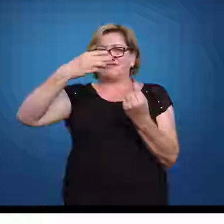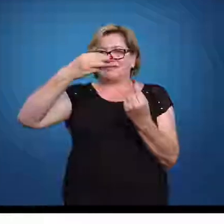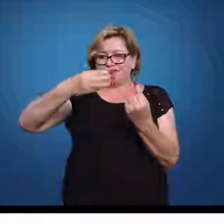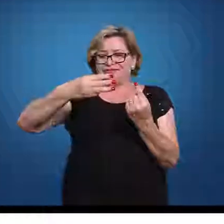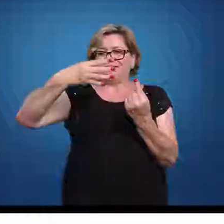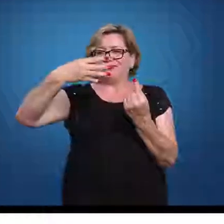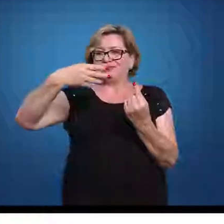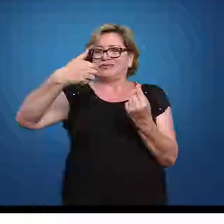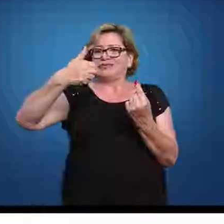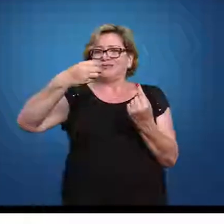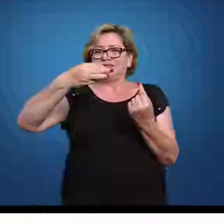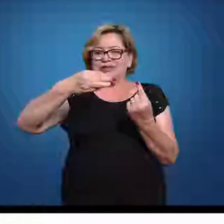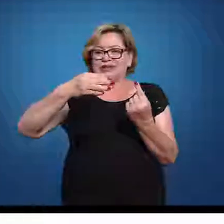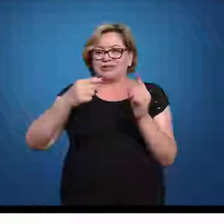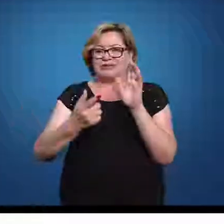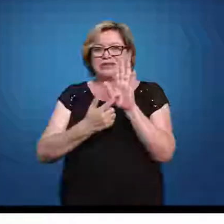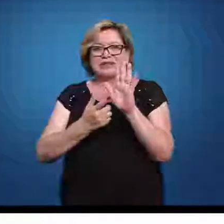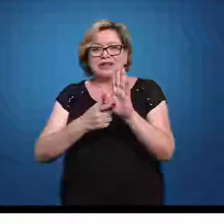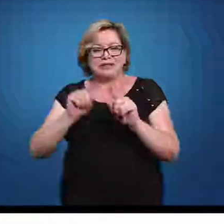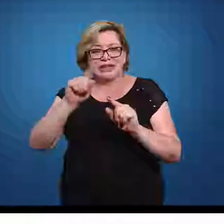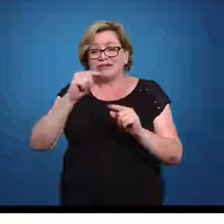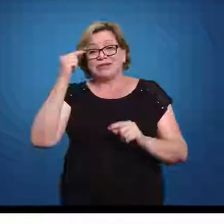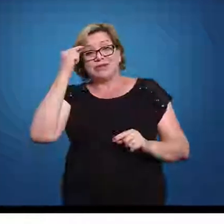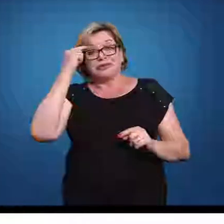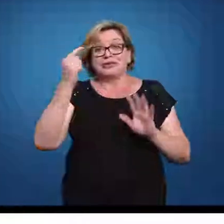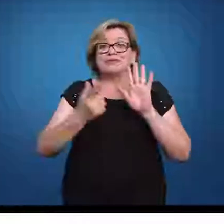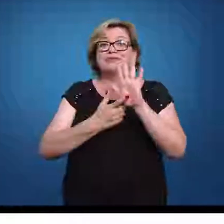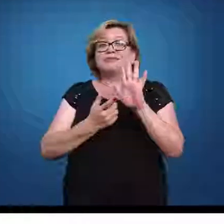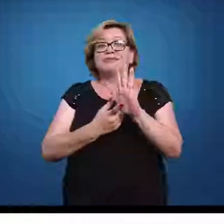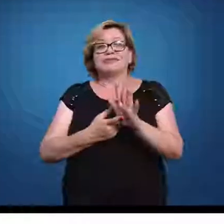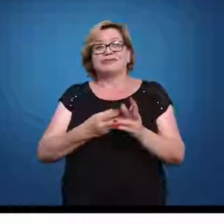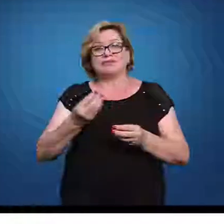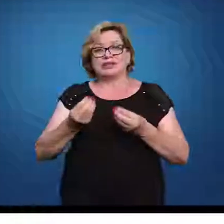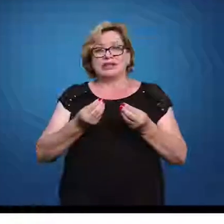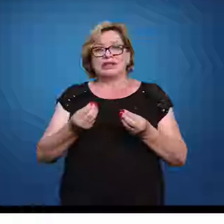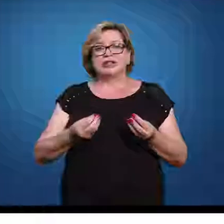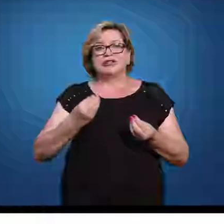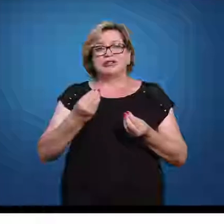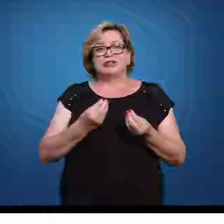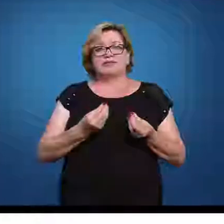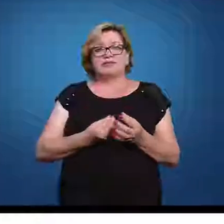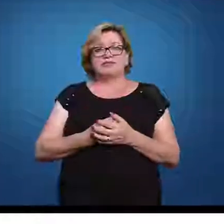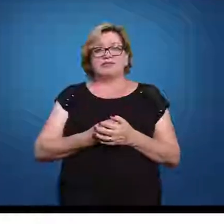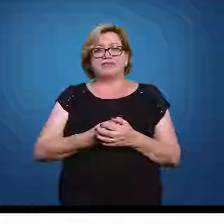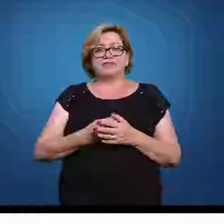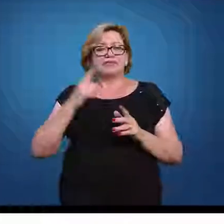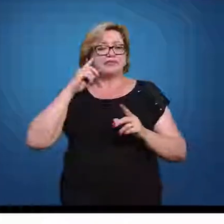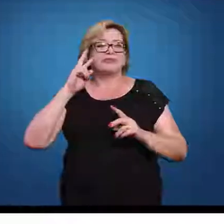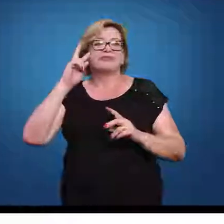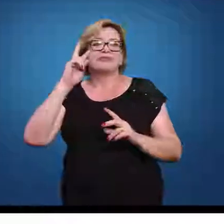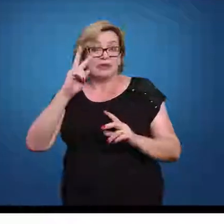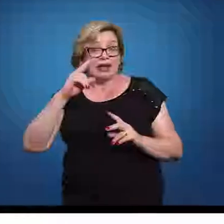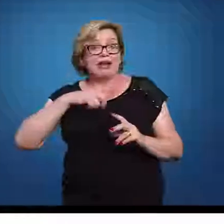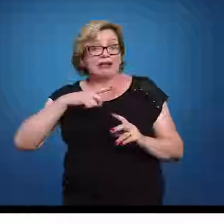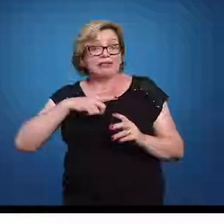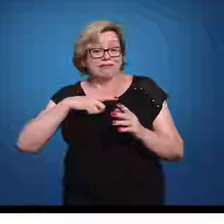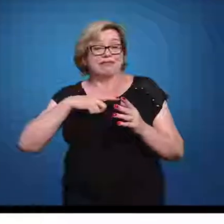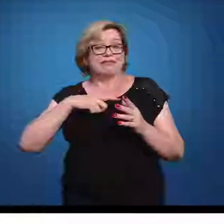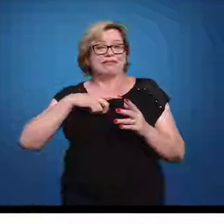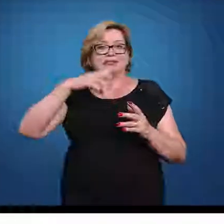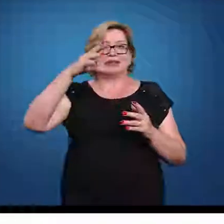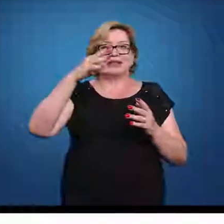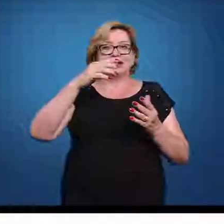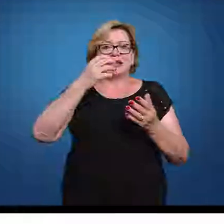aqui, para não ficar dúvida, só pegar para vocês aqui e mostrar. Vocês vão encontrar essa tabela aqui